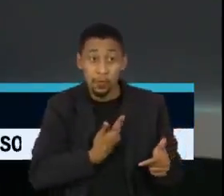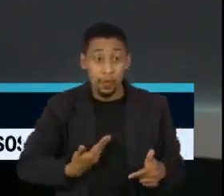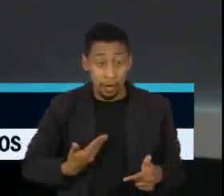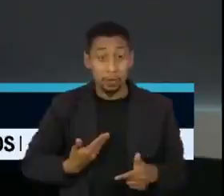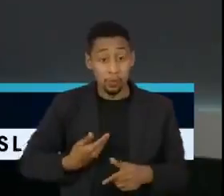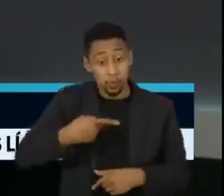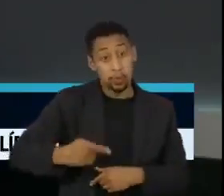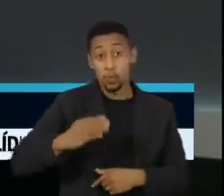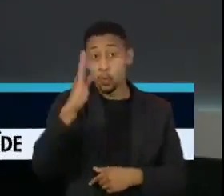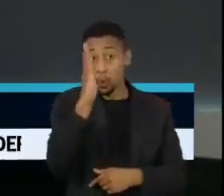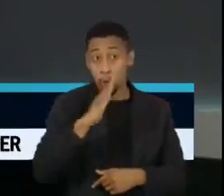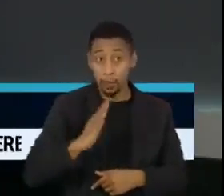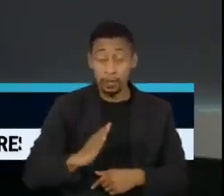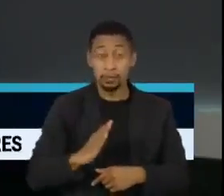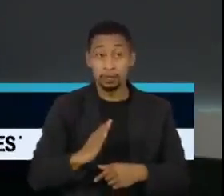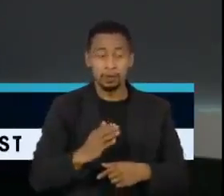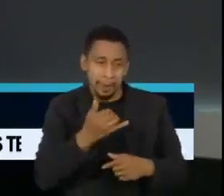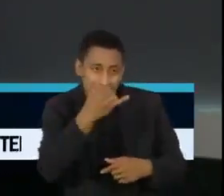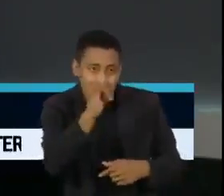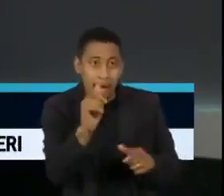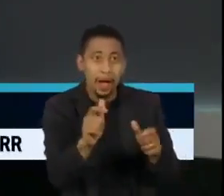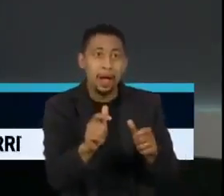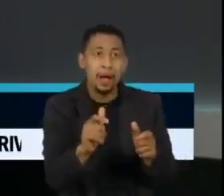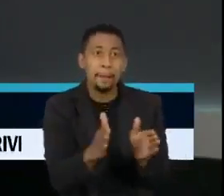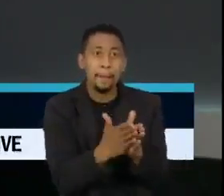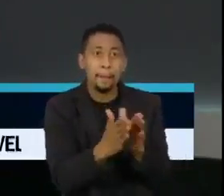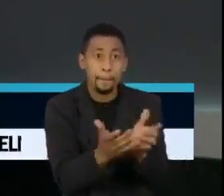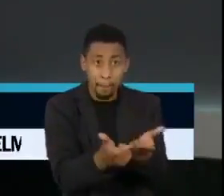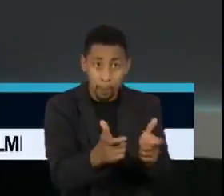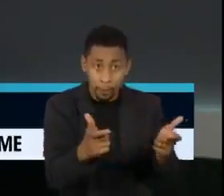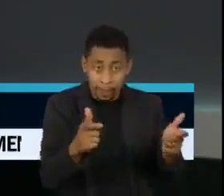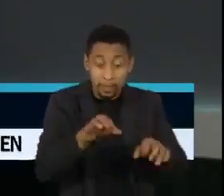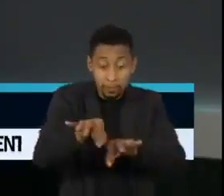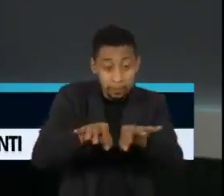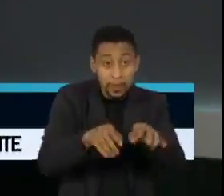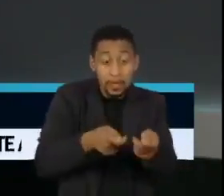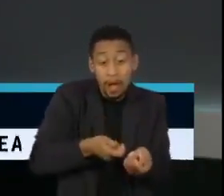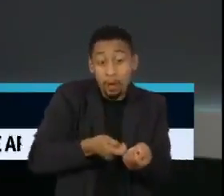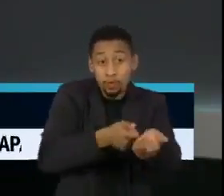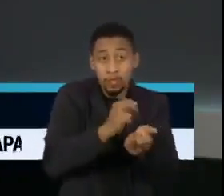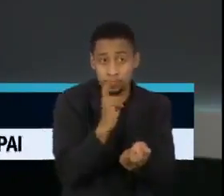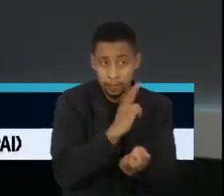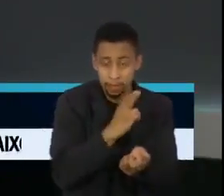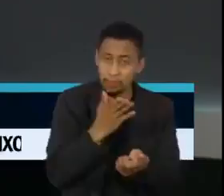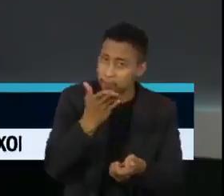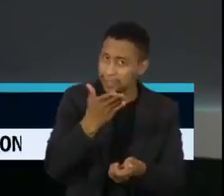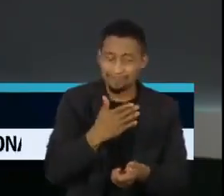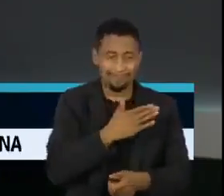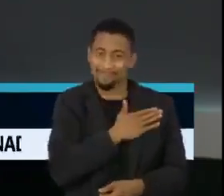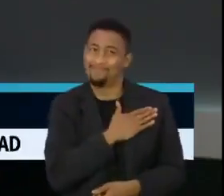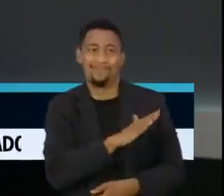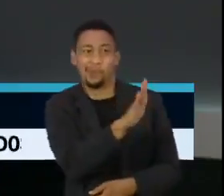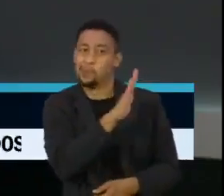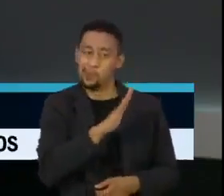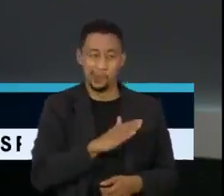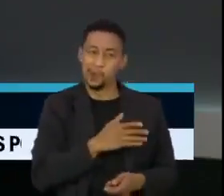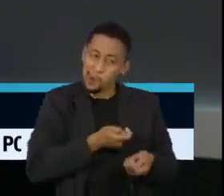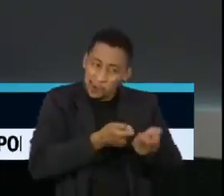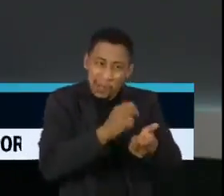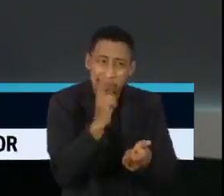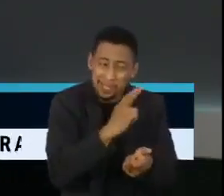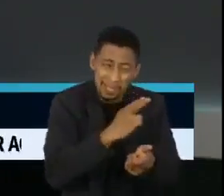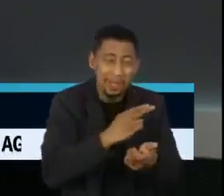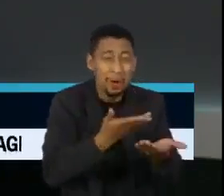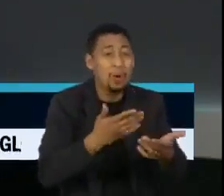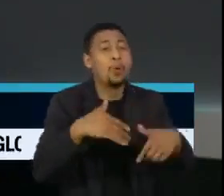enfrentar a questão social na pandemia foi o auxílio emergencial. O senhor criticou, numa entrevista, o modelo do auxílio. Que